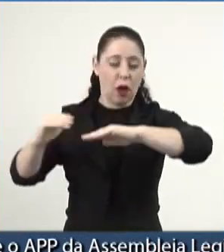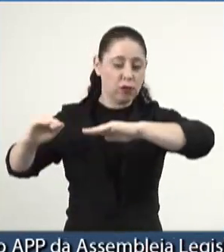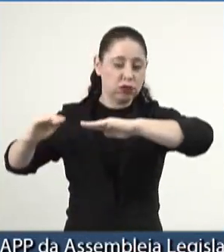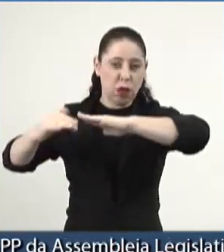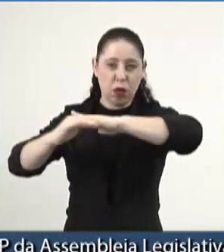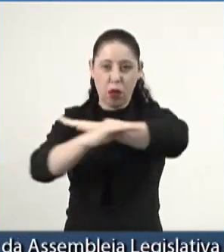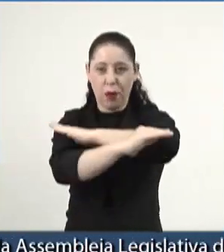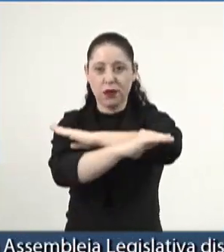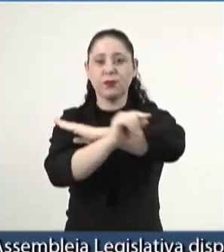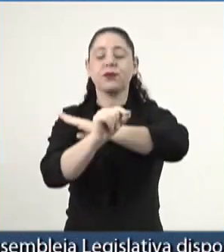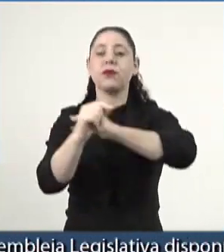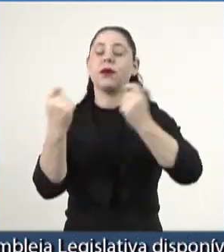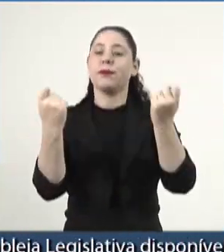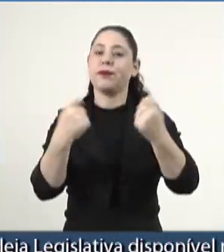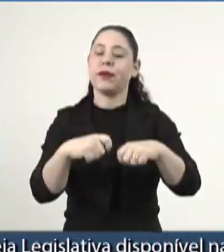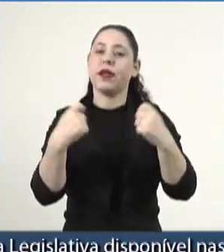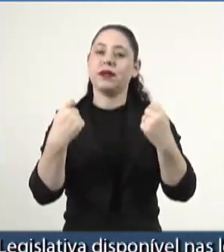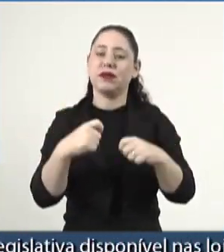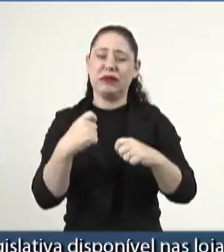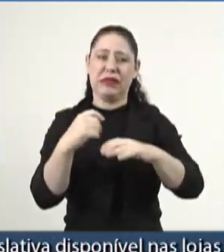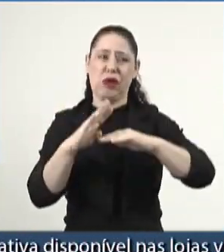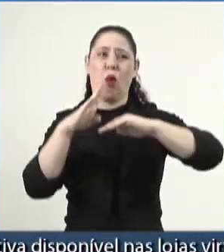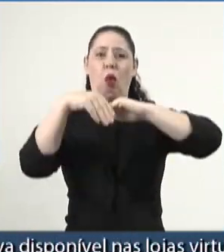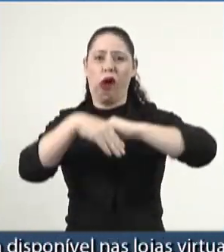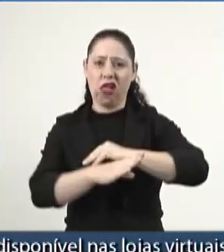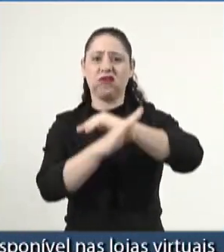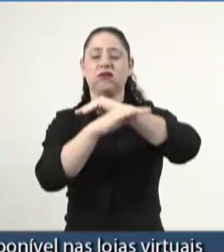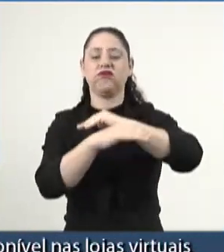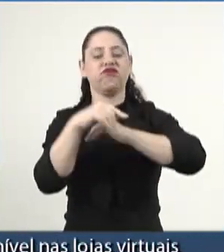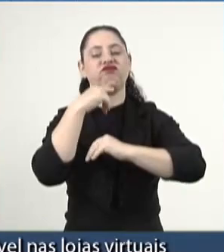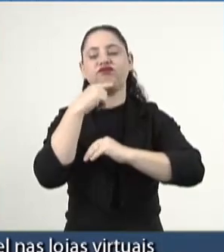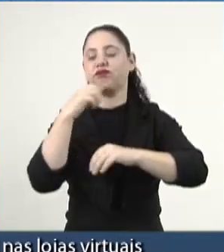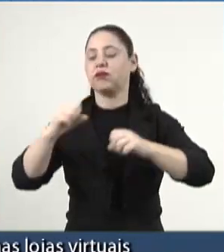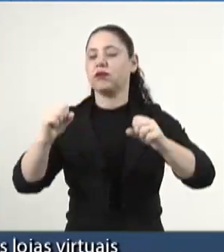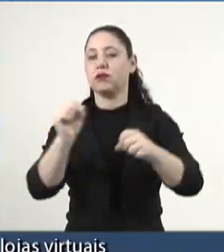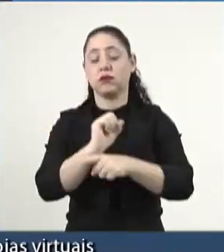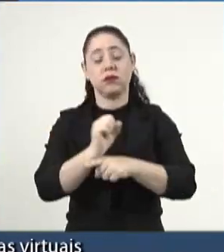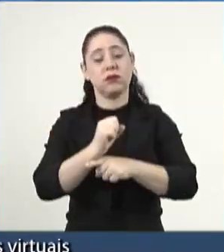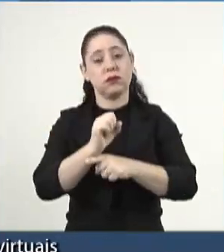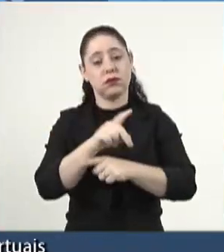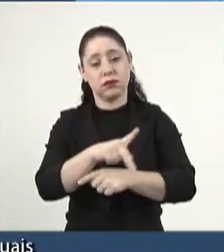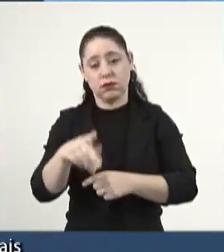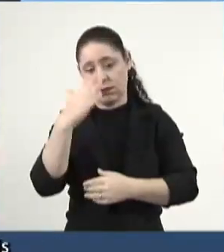vias, tendo em vista suas péssimas condições. Era o que tinha, presidente? Obrigado,